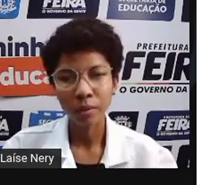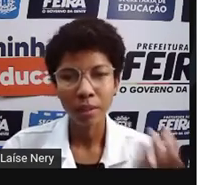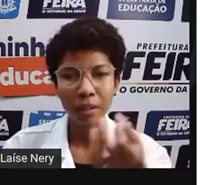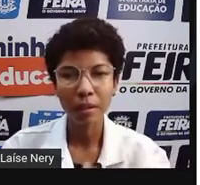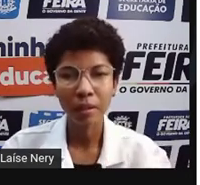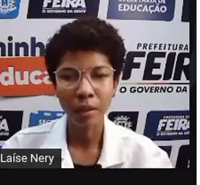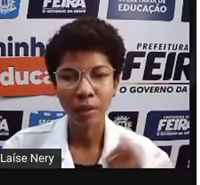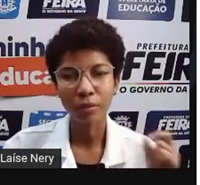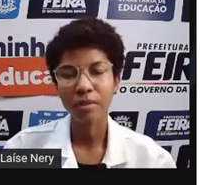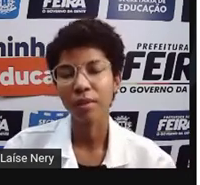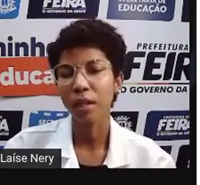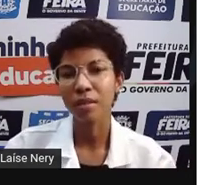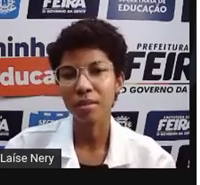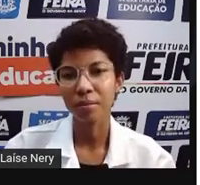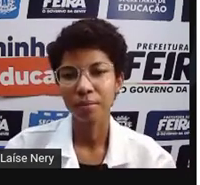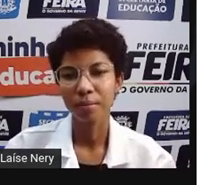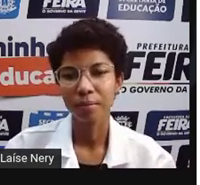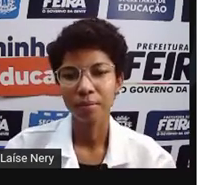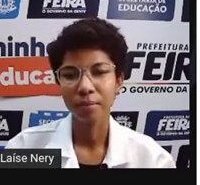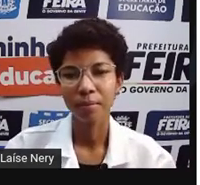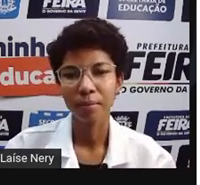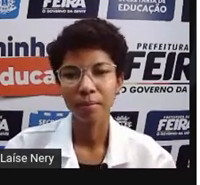.500 watts.